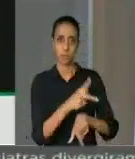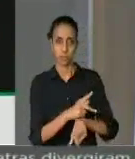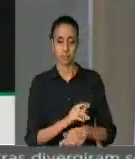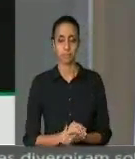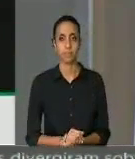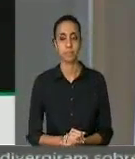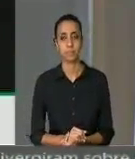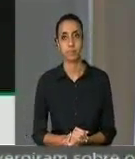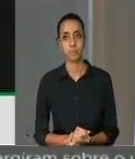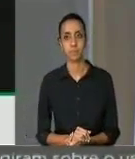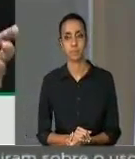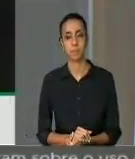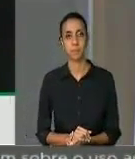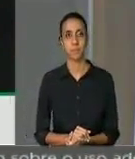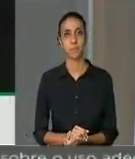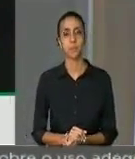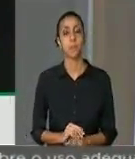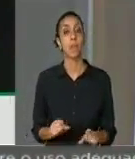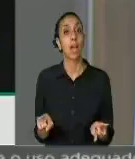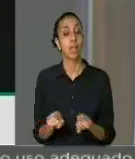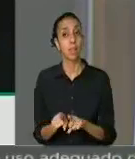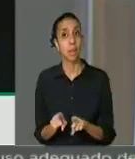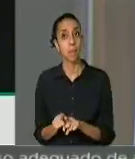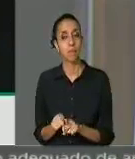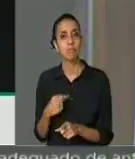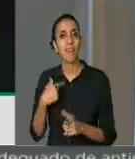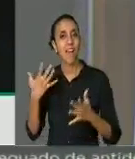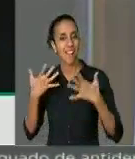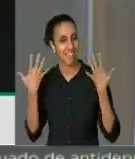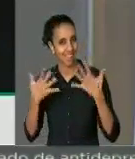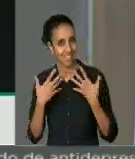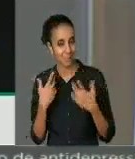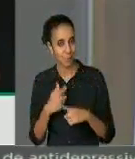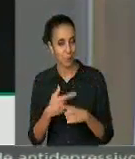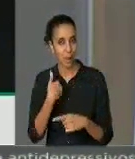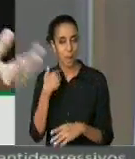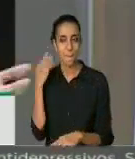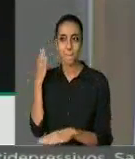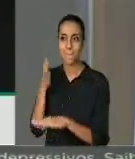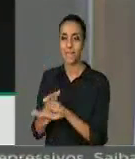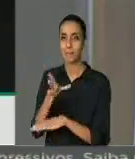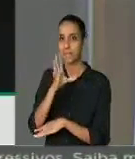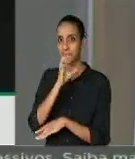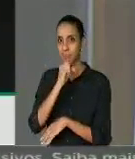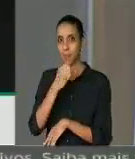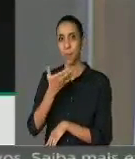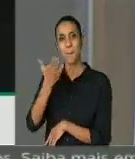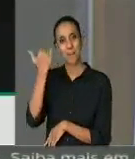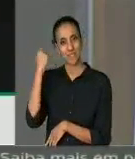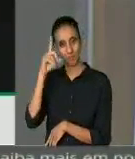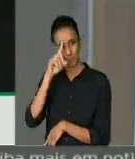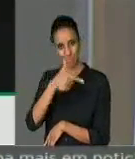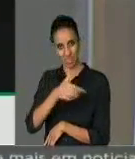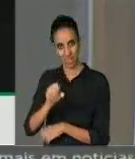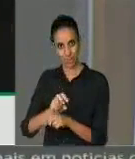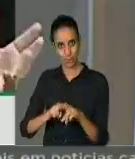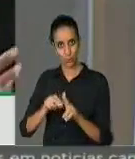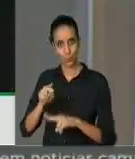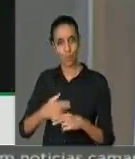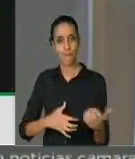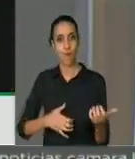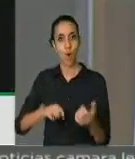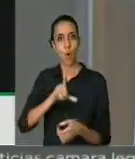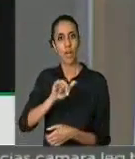também, senhor presidente, registrar a alegria de ter participado no sábado, dia 10, do forró do